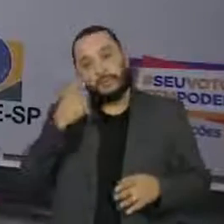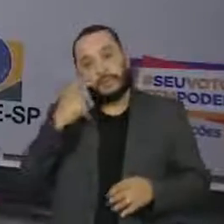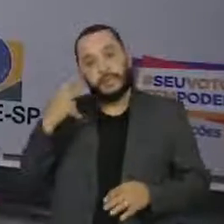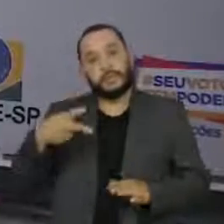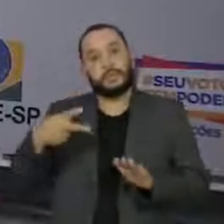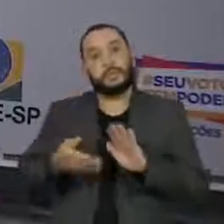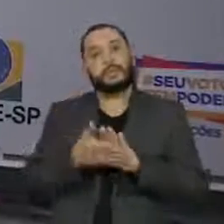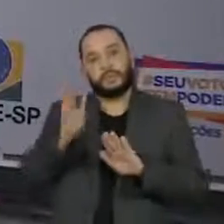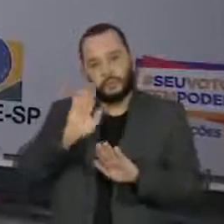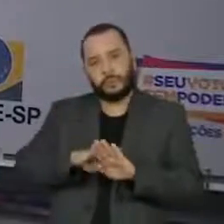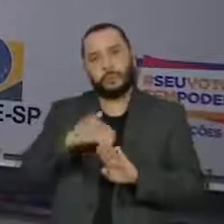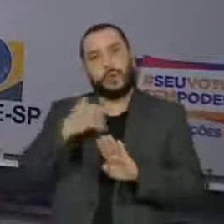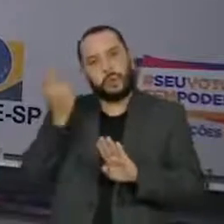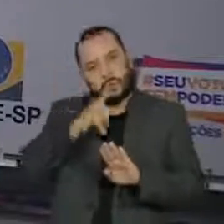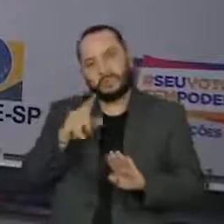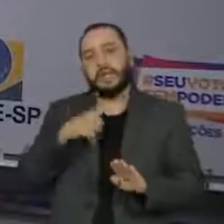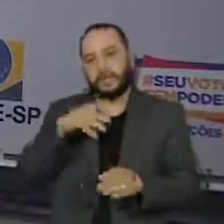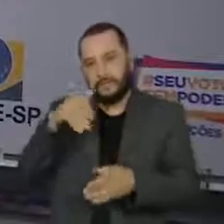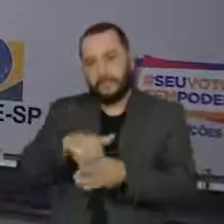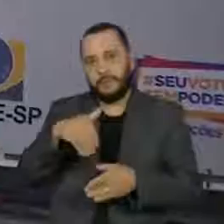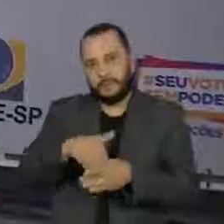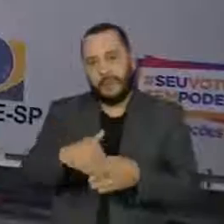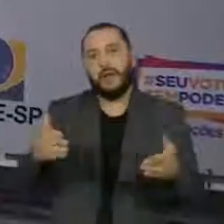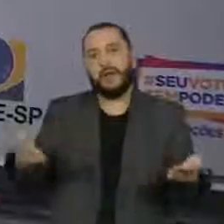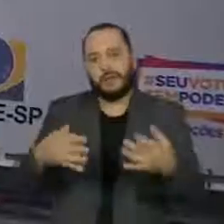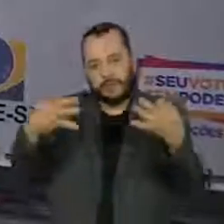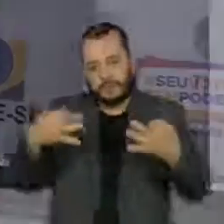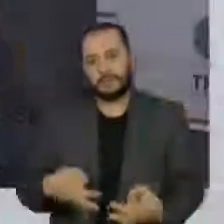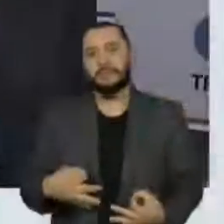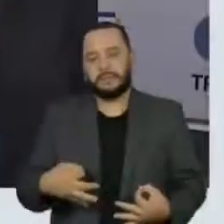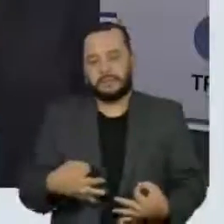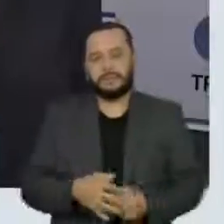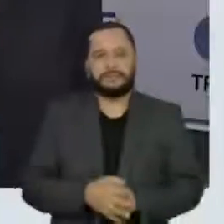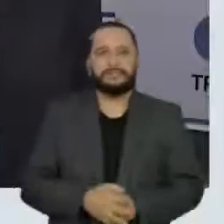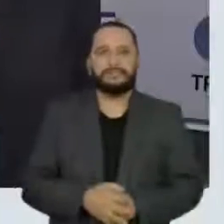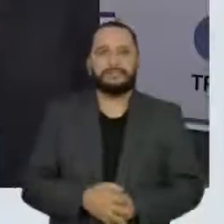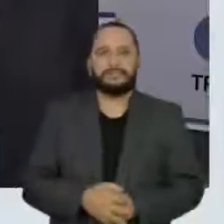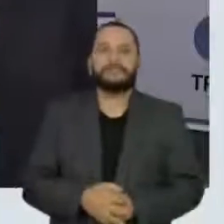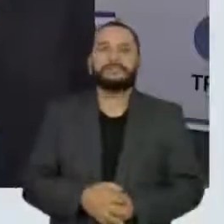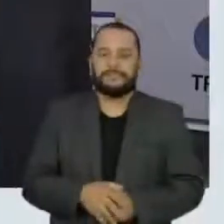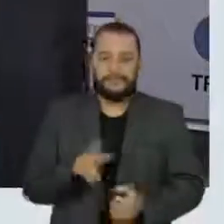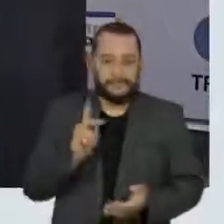consegue reduzir esse índice agora no segundo turno, né, Joyce? É isso mesmo. Voto é fundamental. é fundamental.